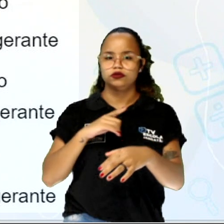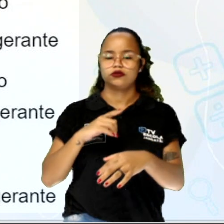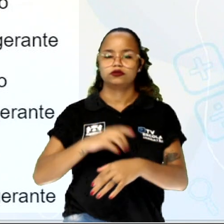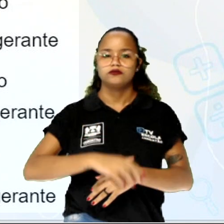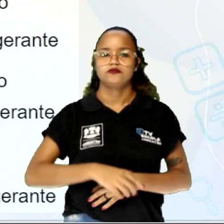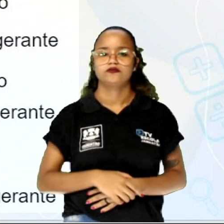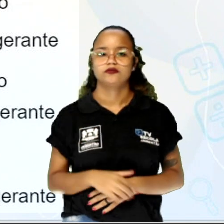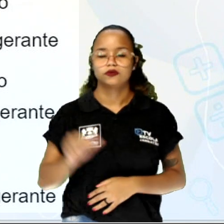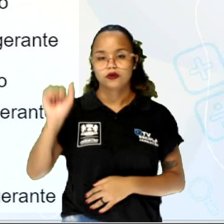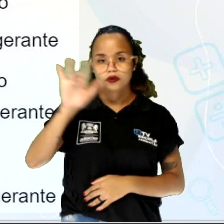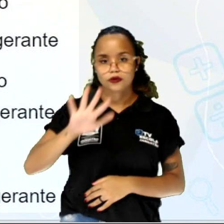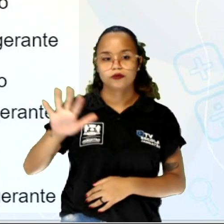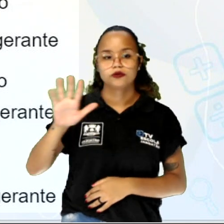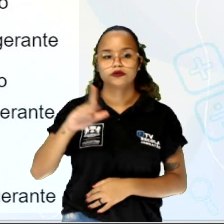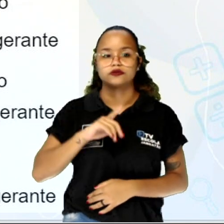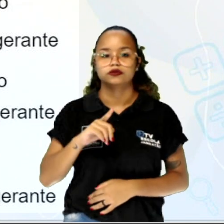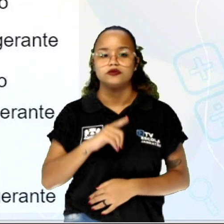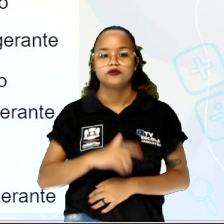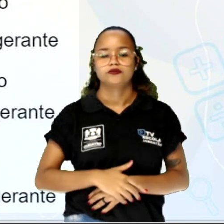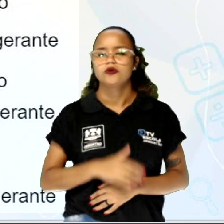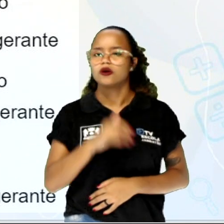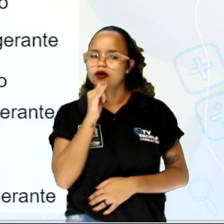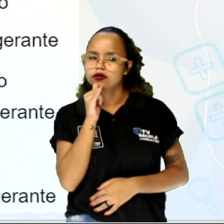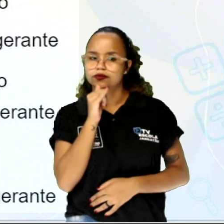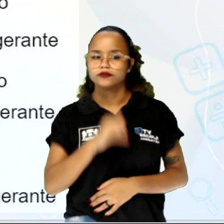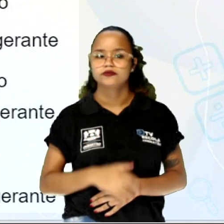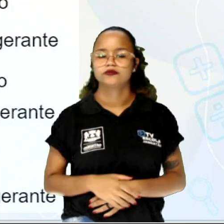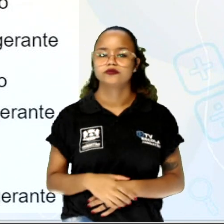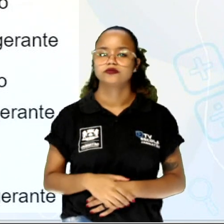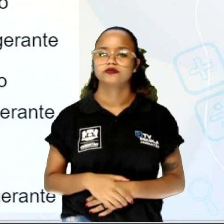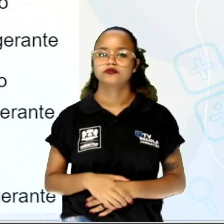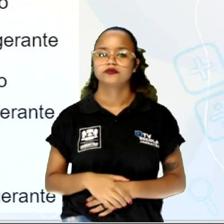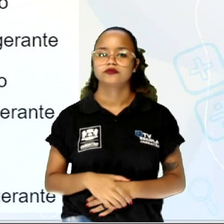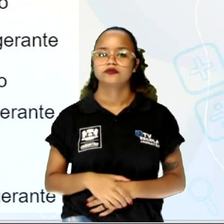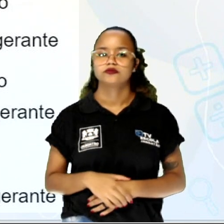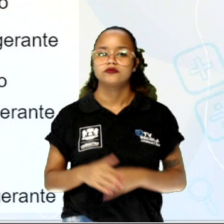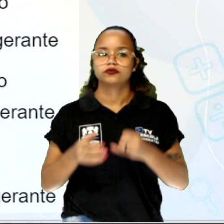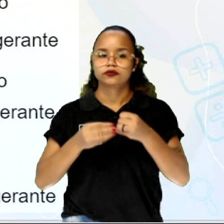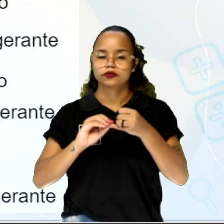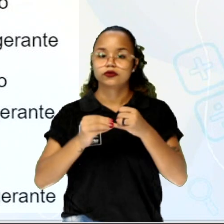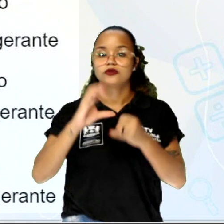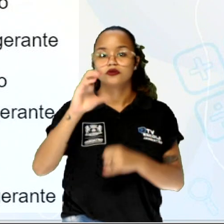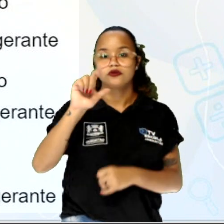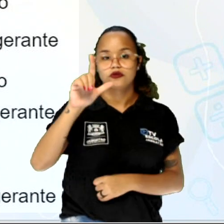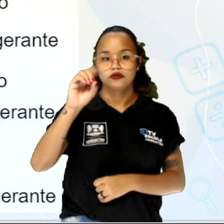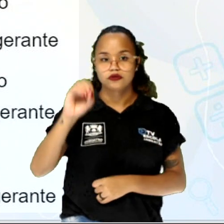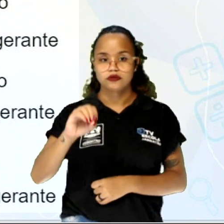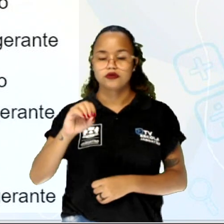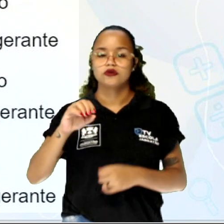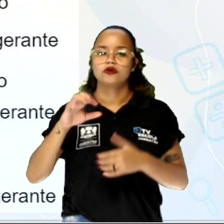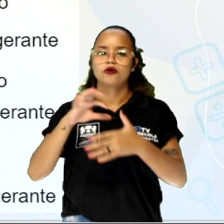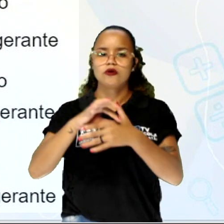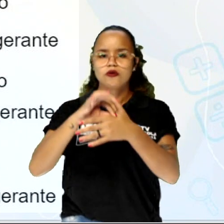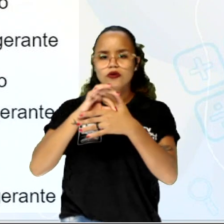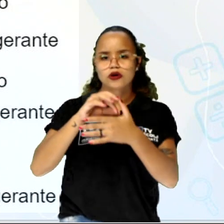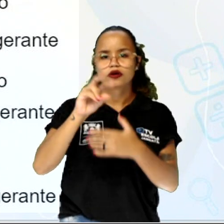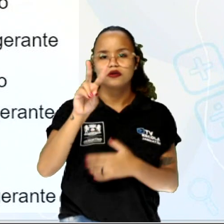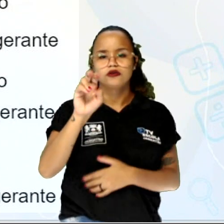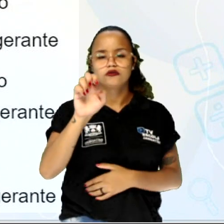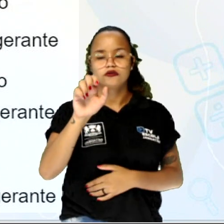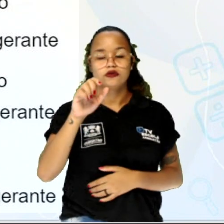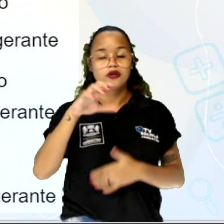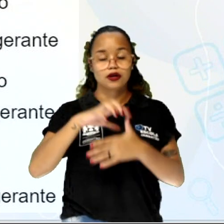árvore, você vai ver que eu tenho, por exemplo, feijão com caldo, com carne vegetariana e